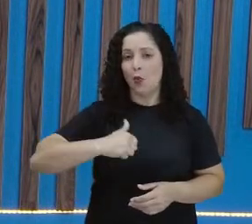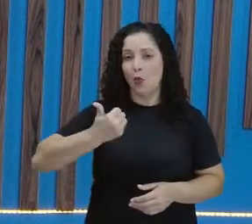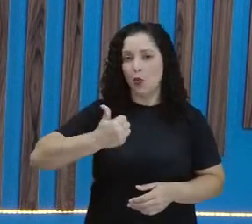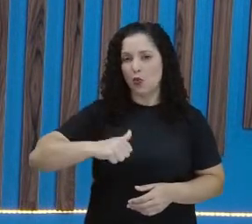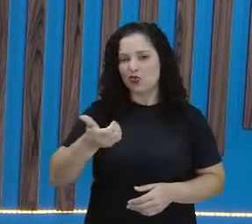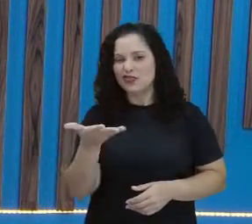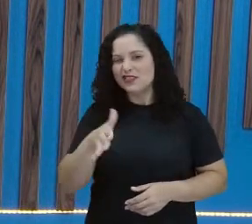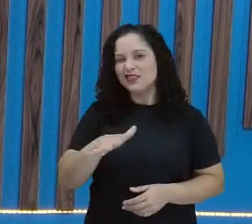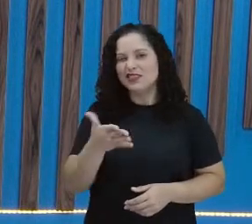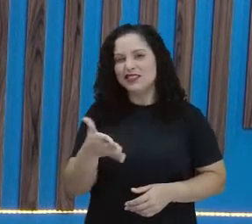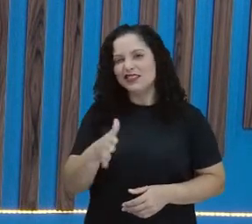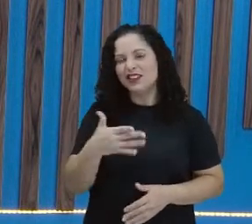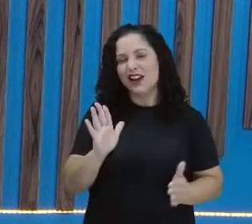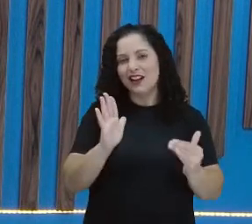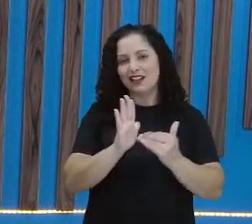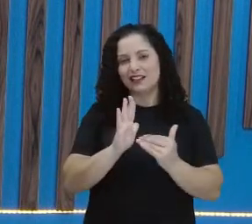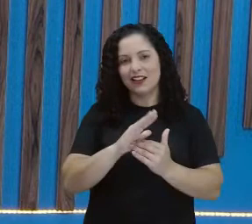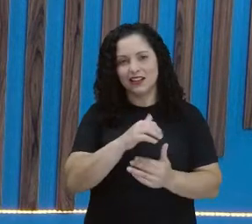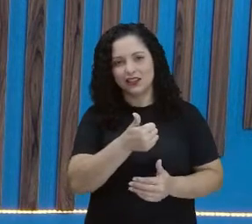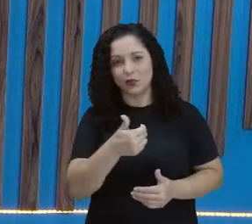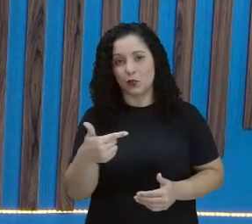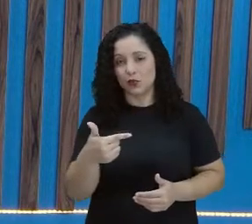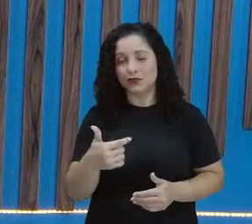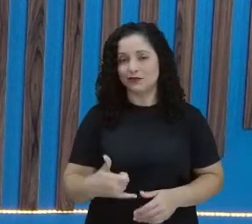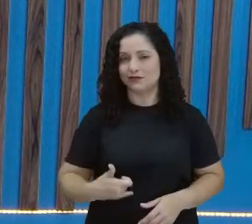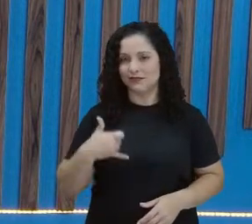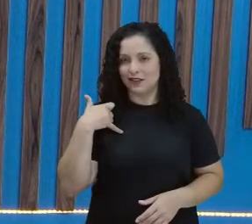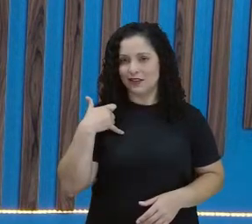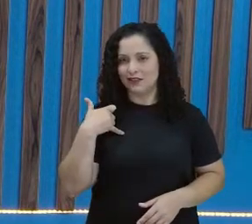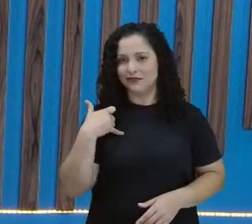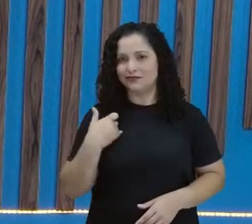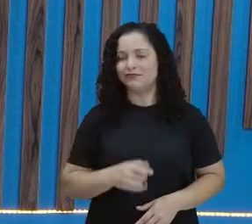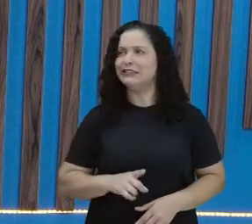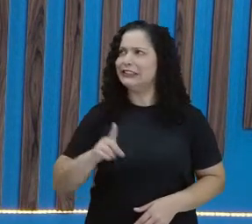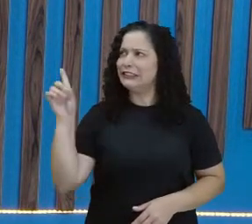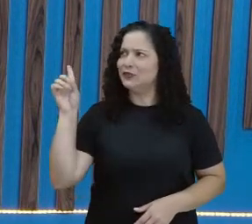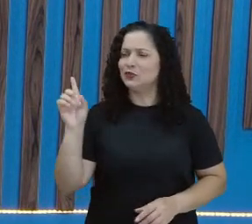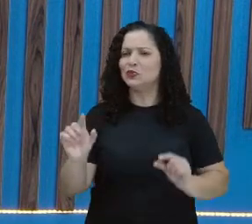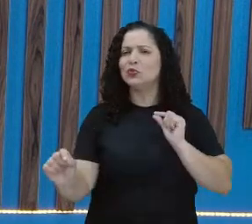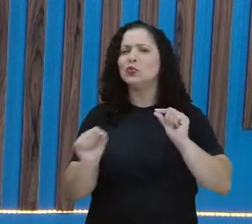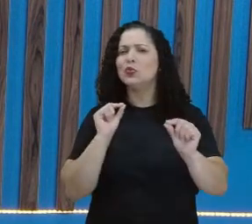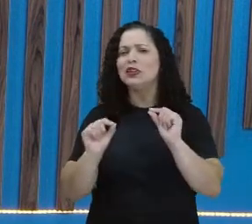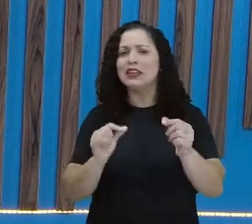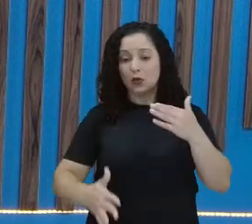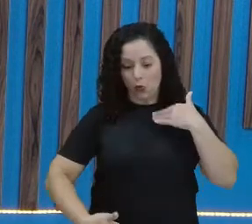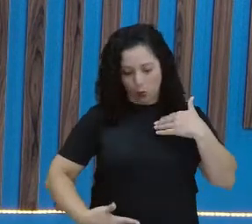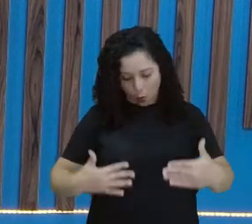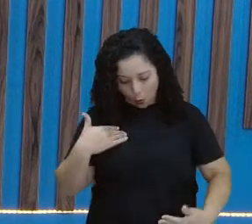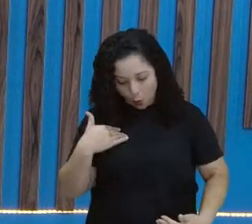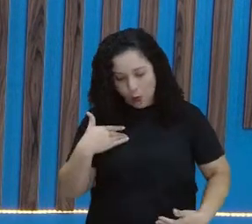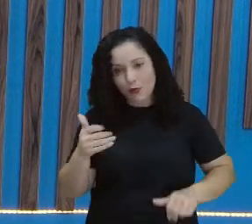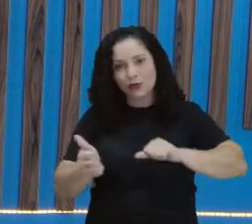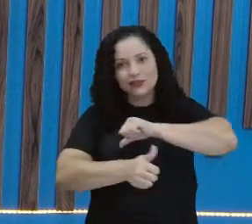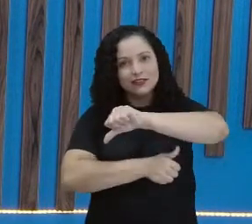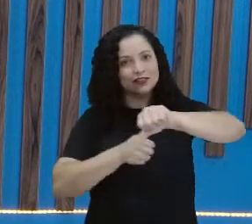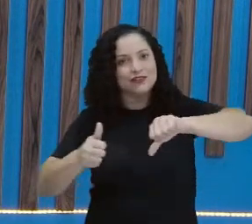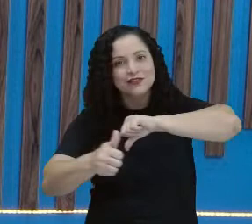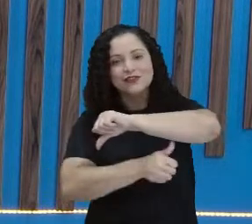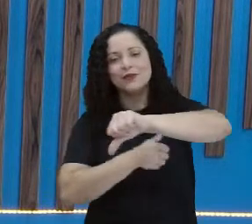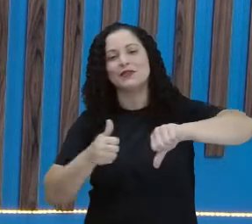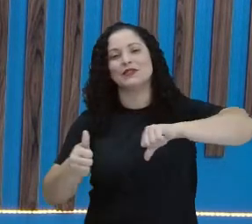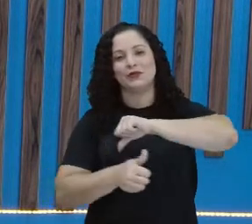mais ou menos, 11 e 12 anos. Com ela, ocorrem-se grandes transformações